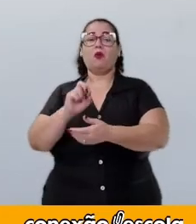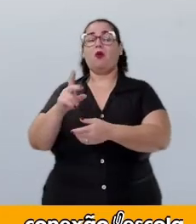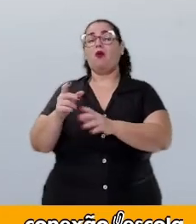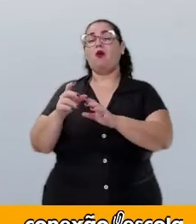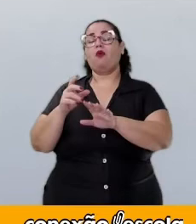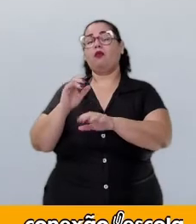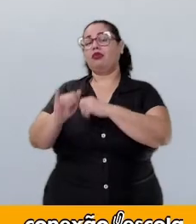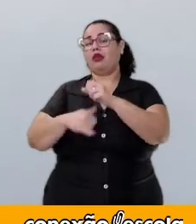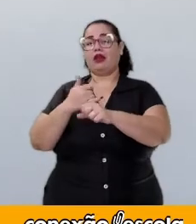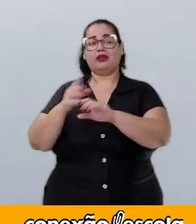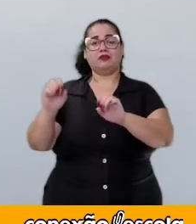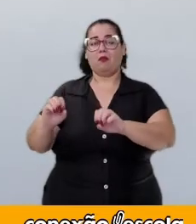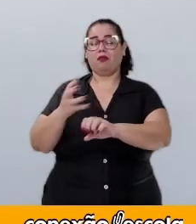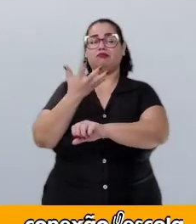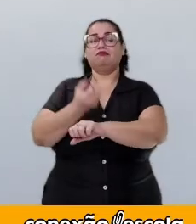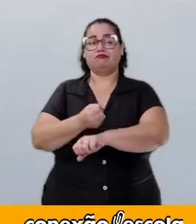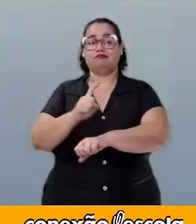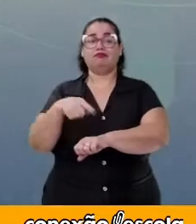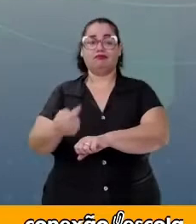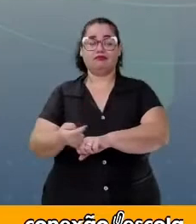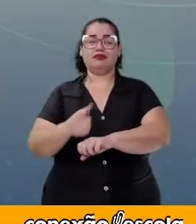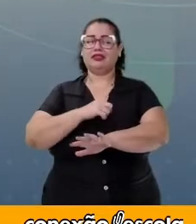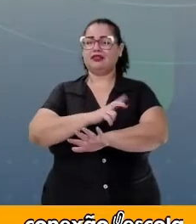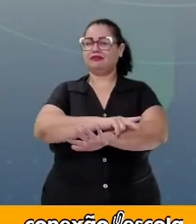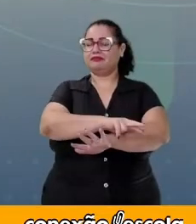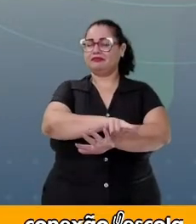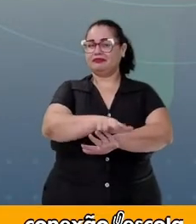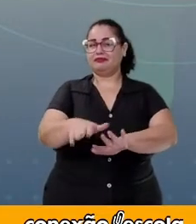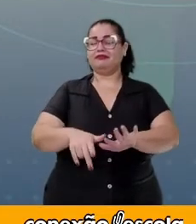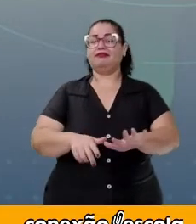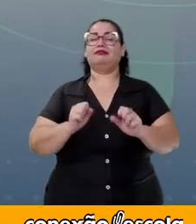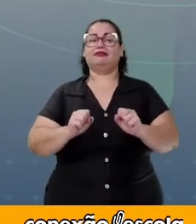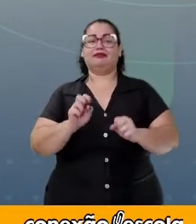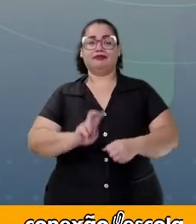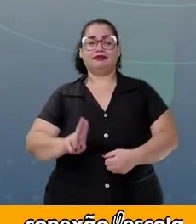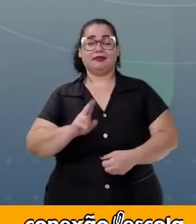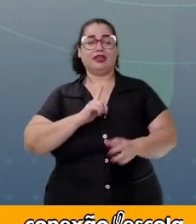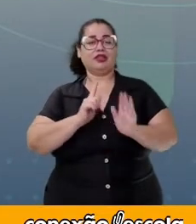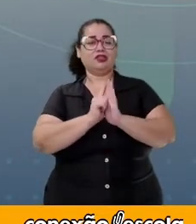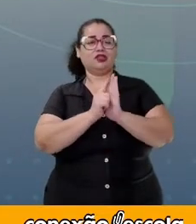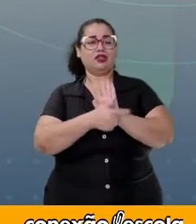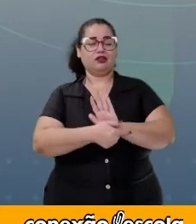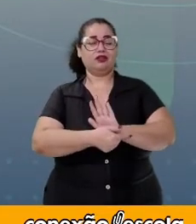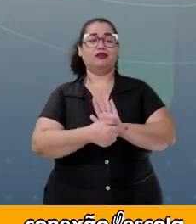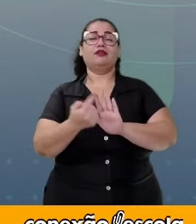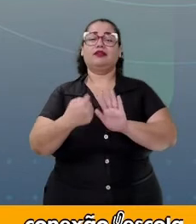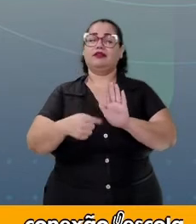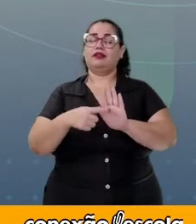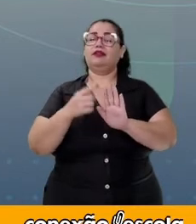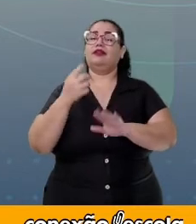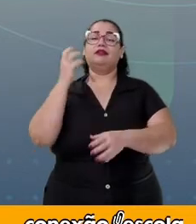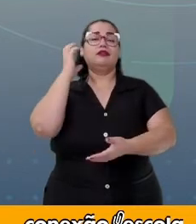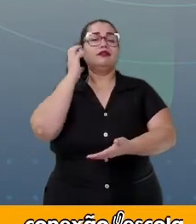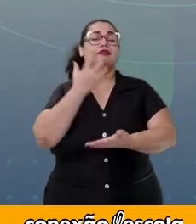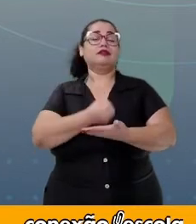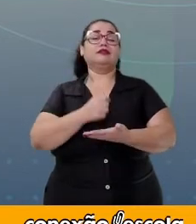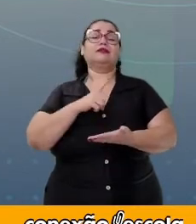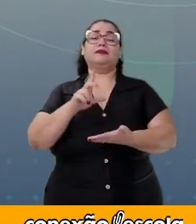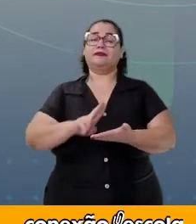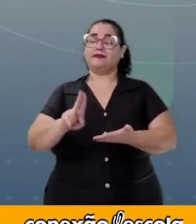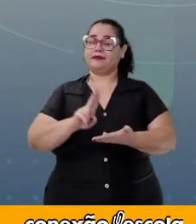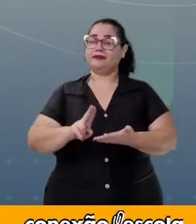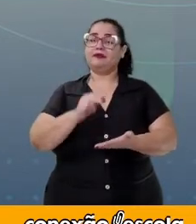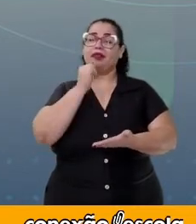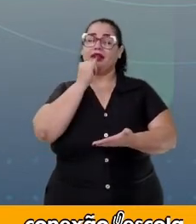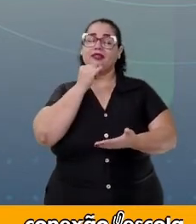offline, né? Então, nós temos uma série de gêneros em que o podcast vai atuar, como, por